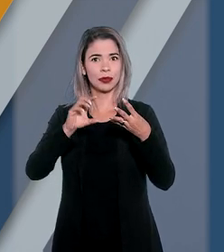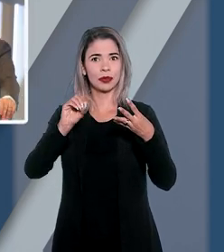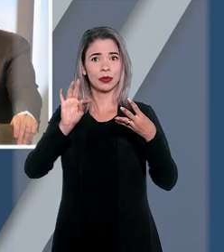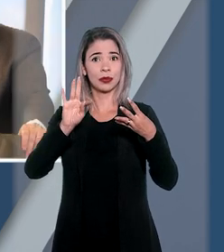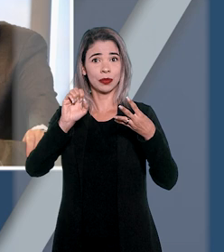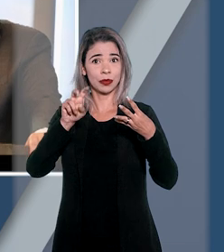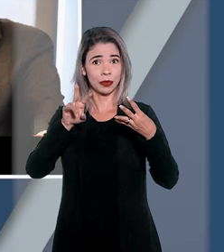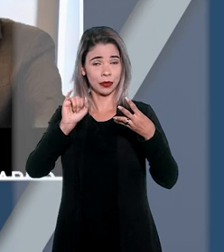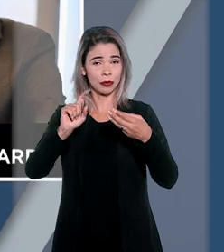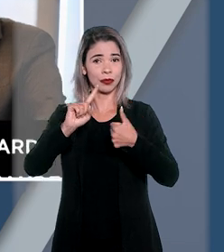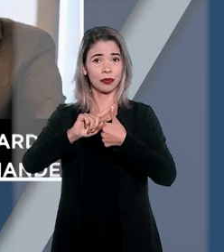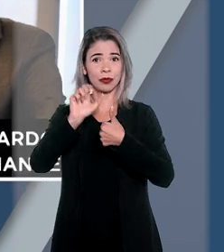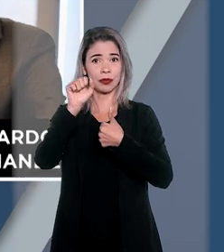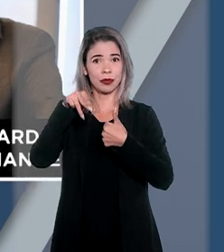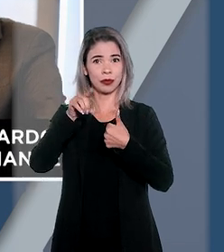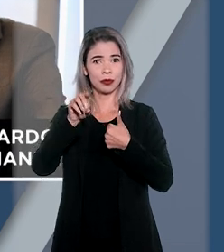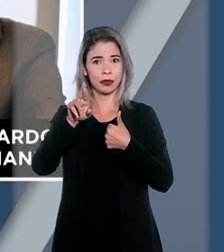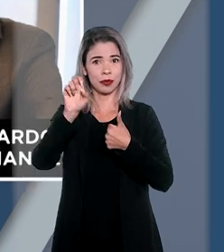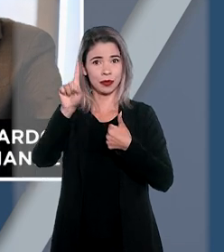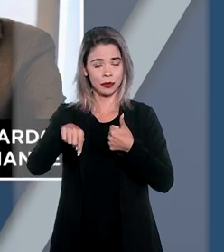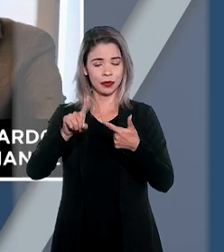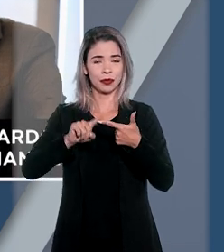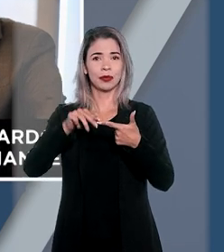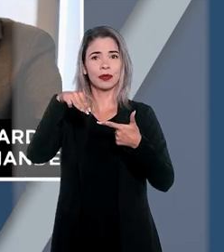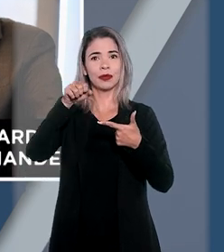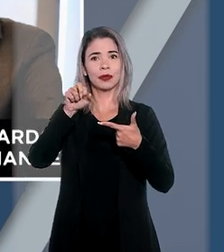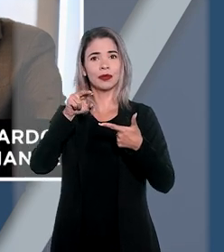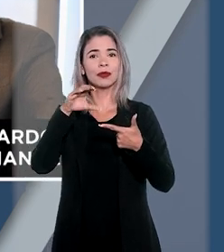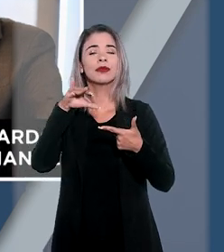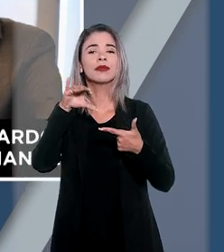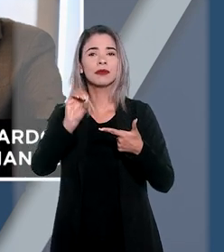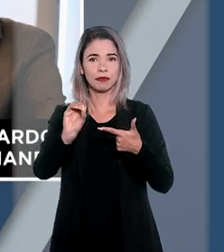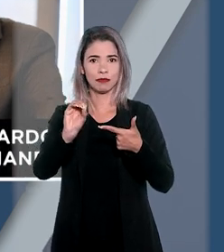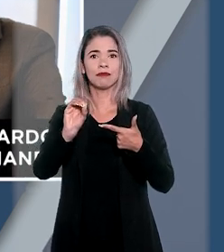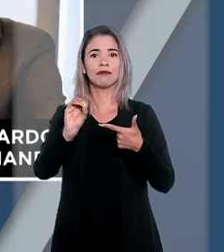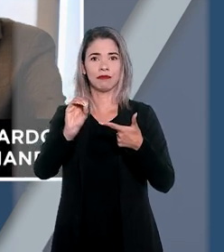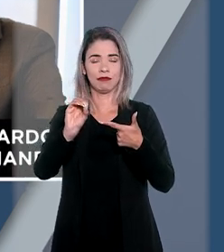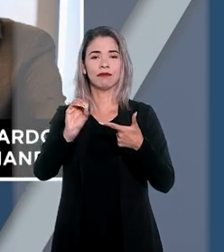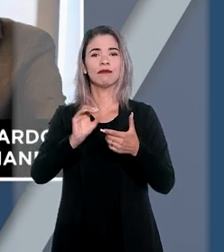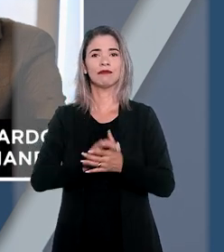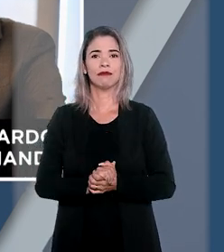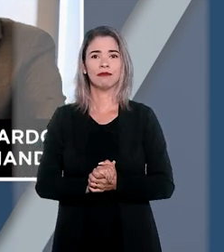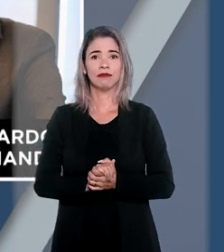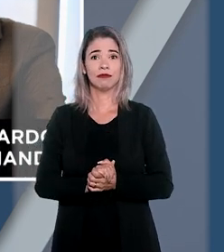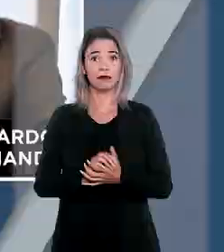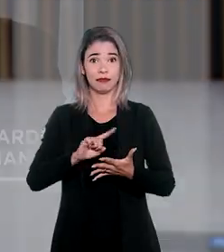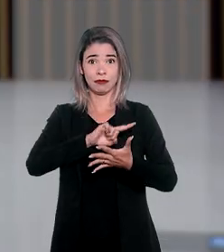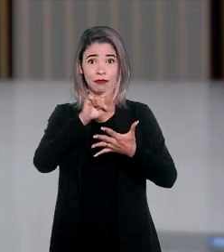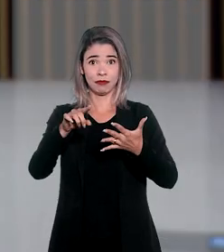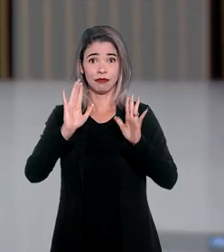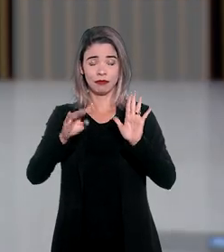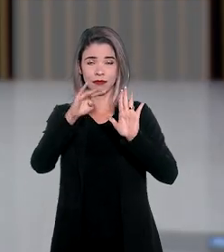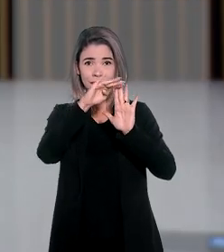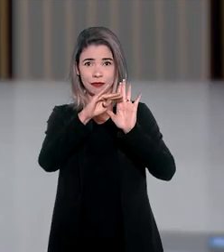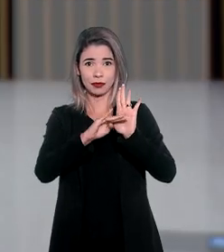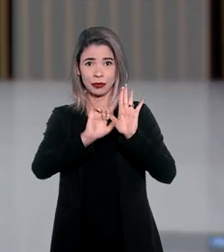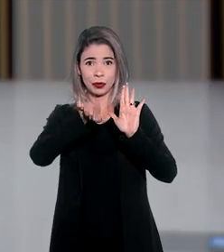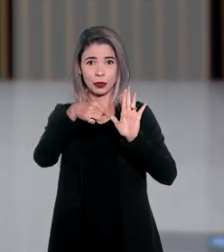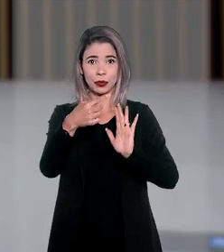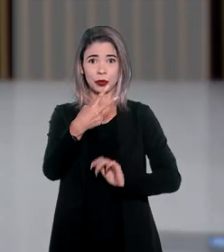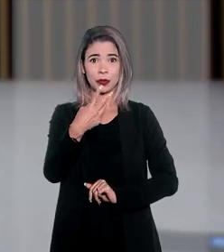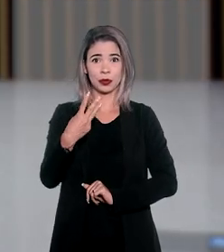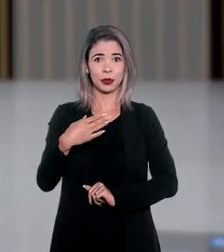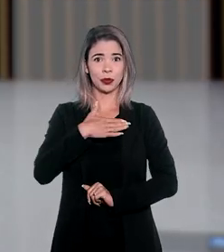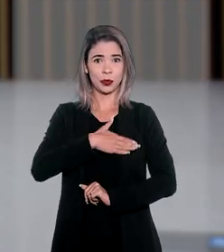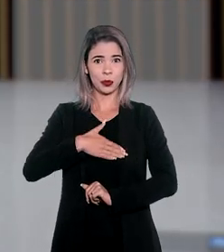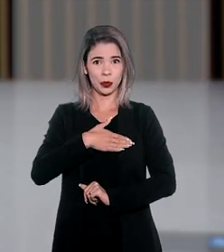Luiz Rodrigues Júnior, André Luiz Guimarães Godinho e Márcio Eduardo Tenório da Costa Fernandes. Está programada para o próximo